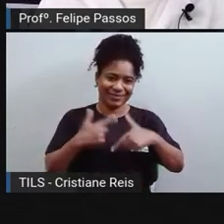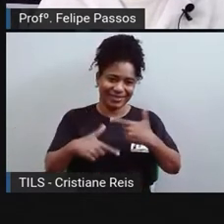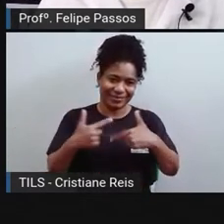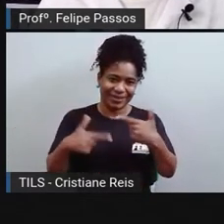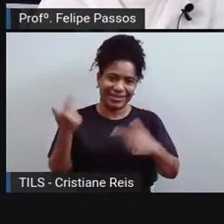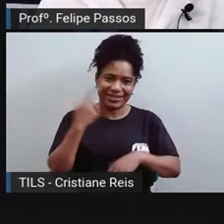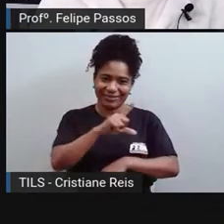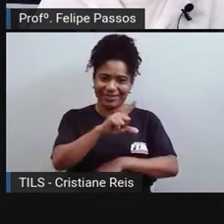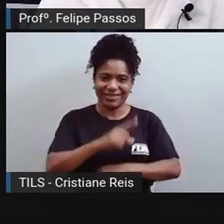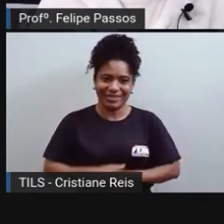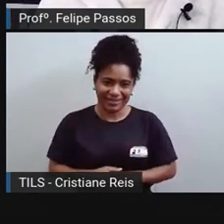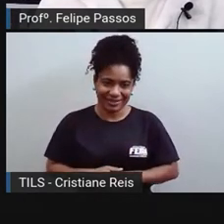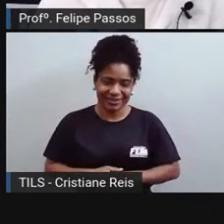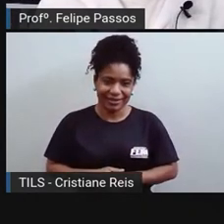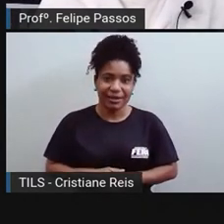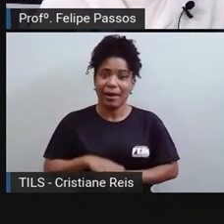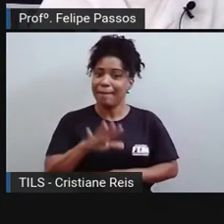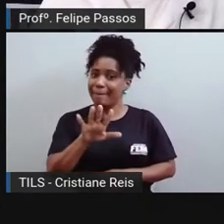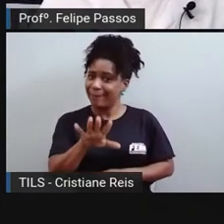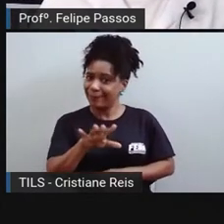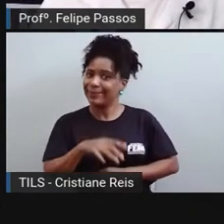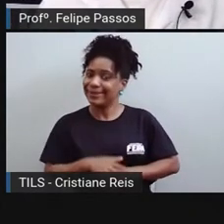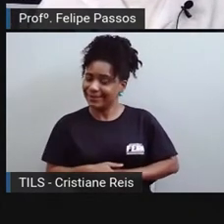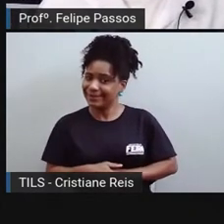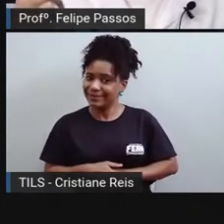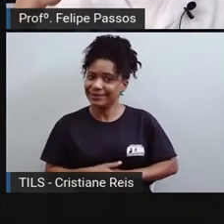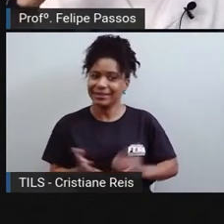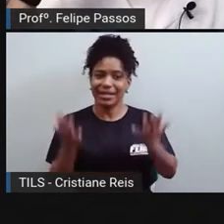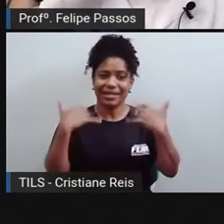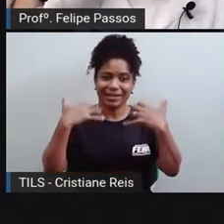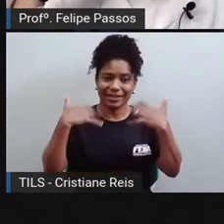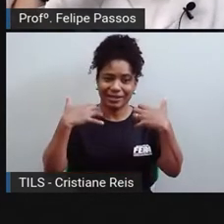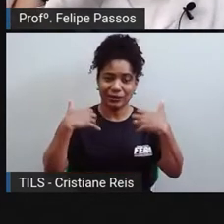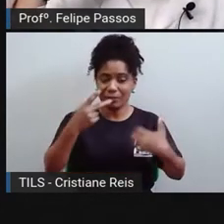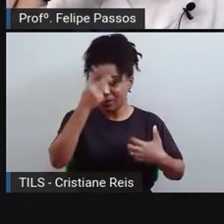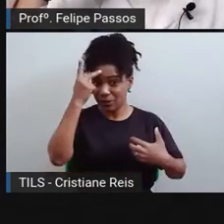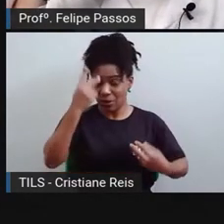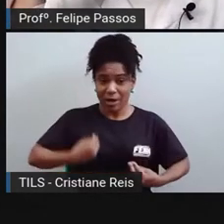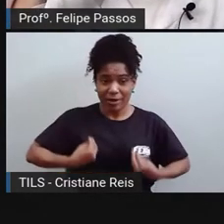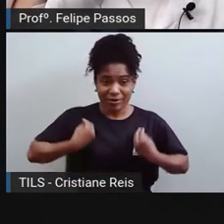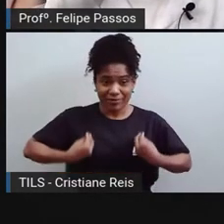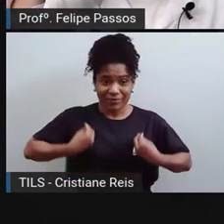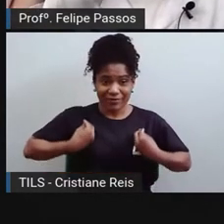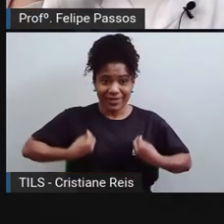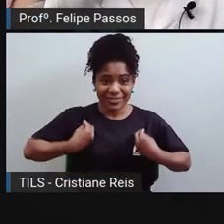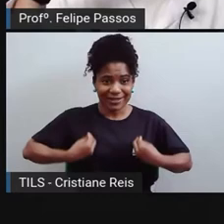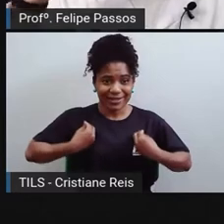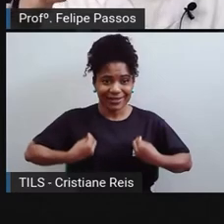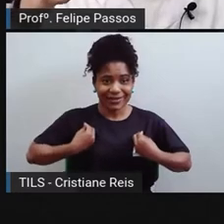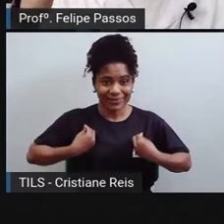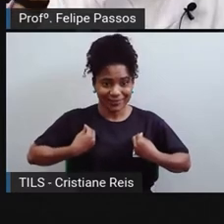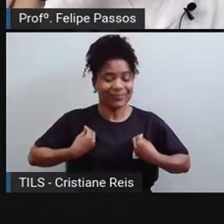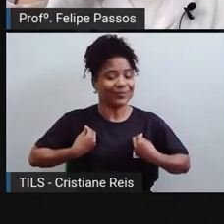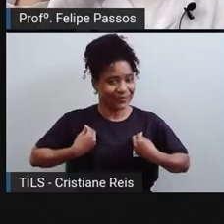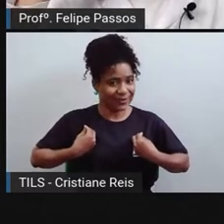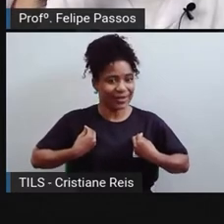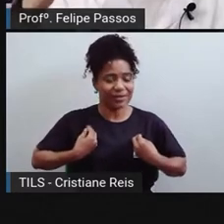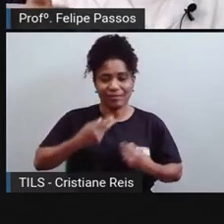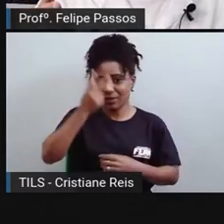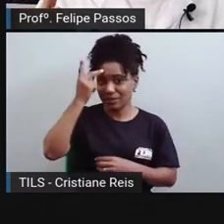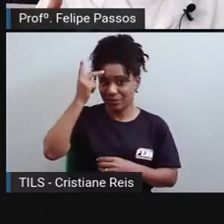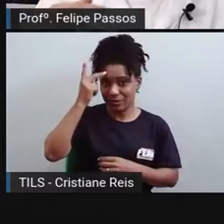do ser humano. O ser humano, com a sua tecnologia, que é o estudo, a